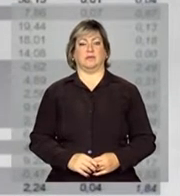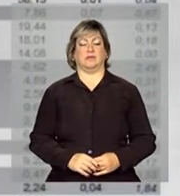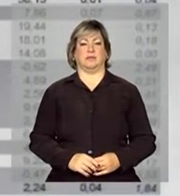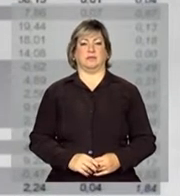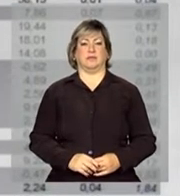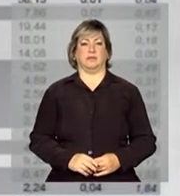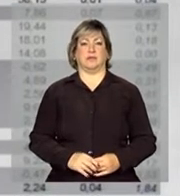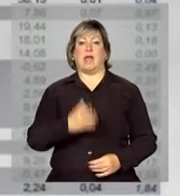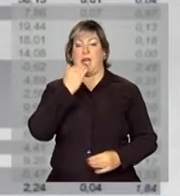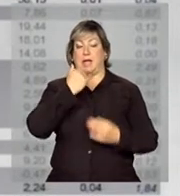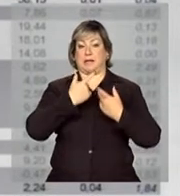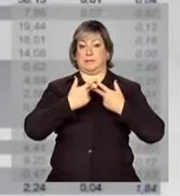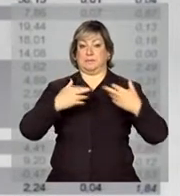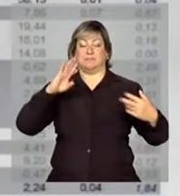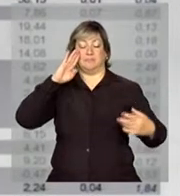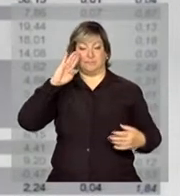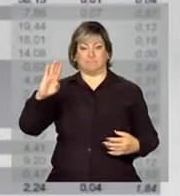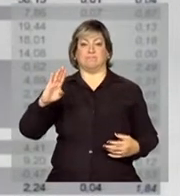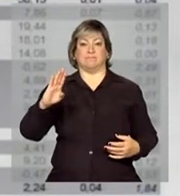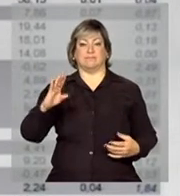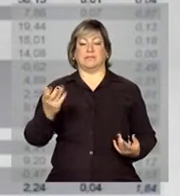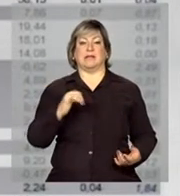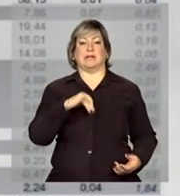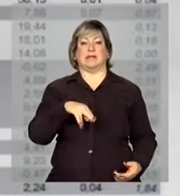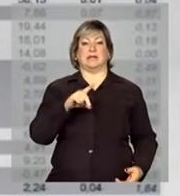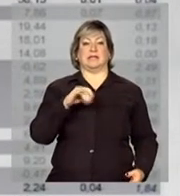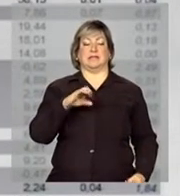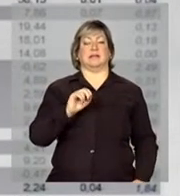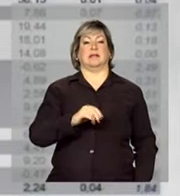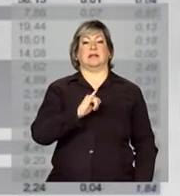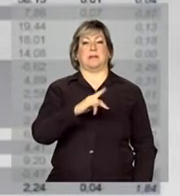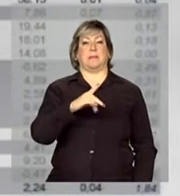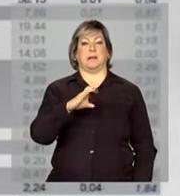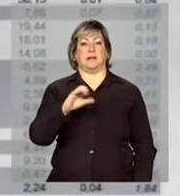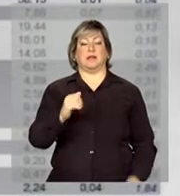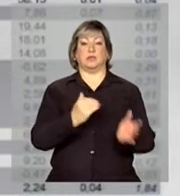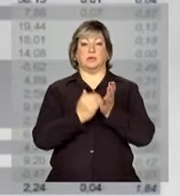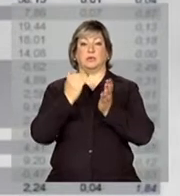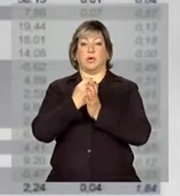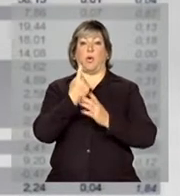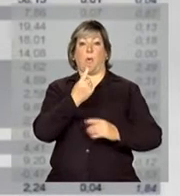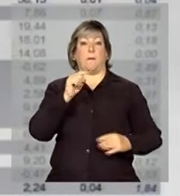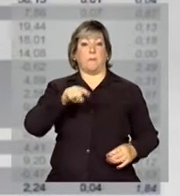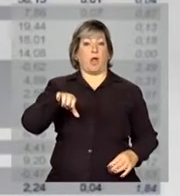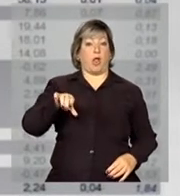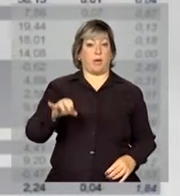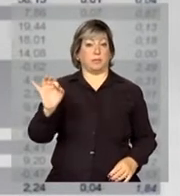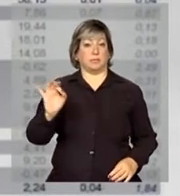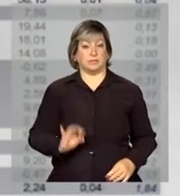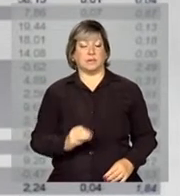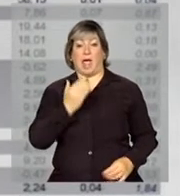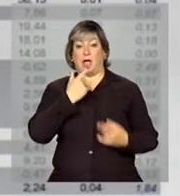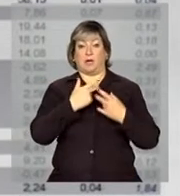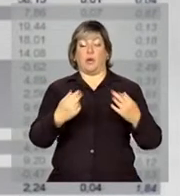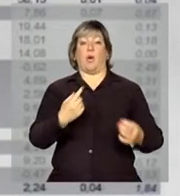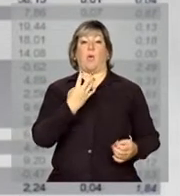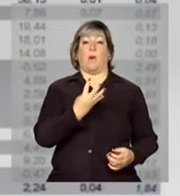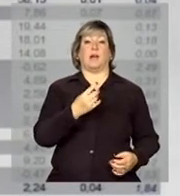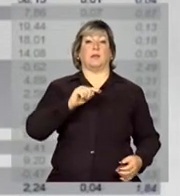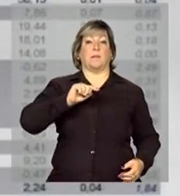da alimentação, então, o índice geral do IPCA subiu 1,9% e a alimentação 4